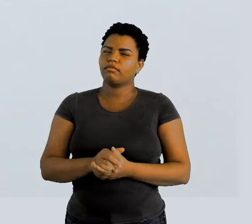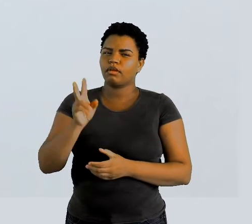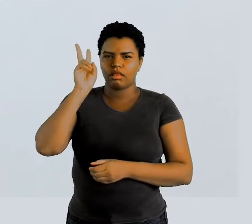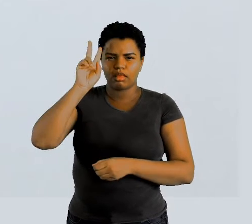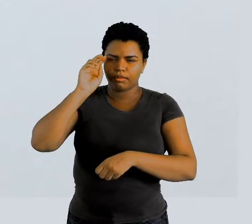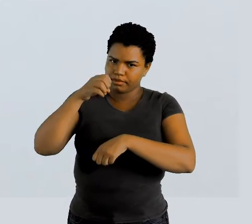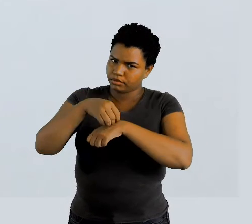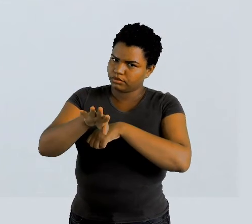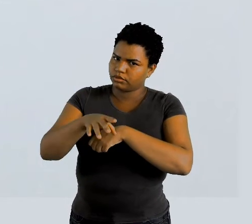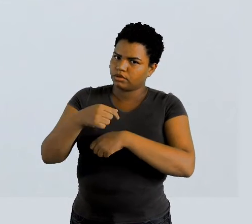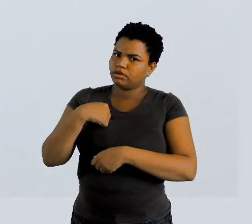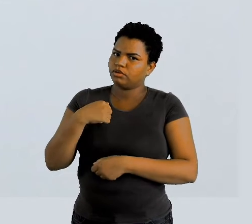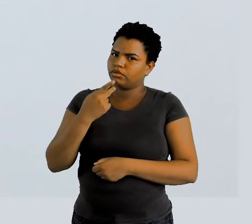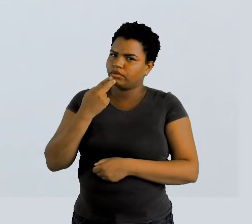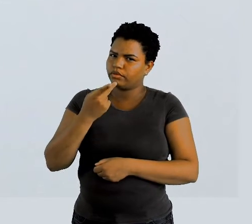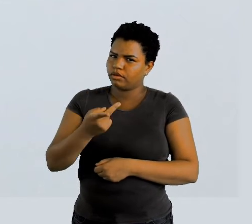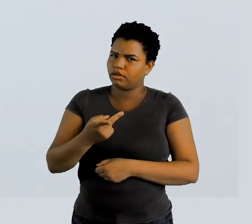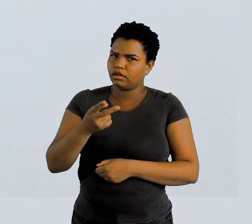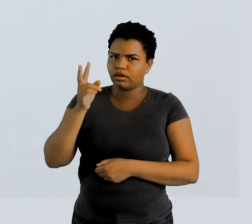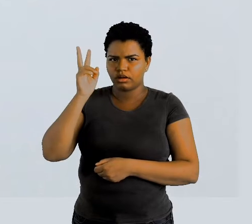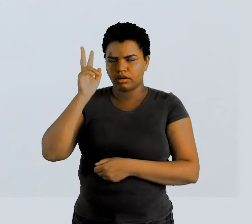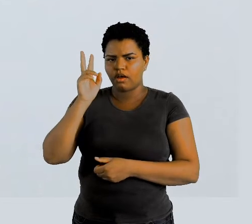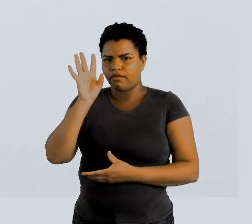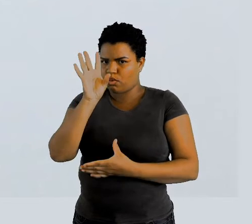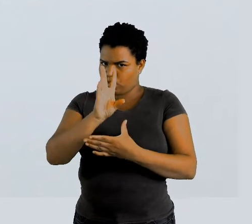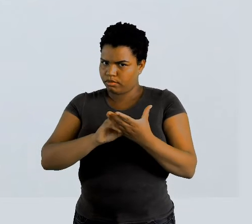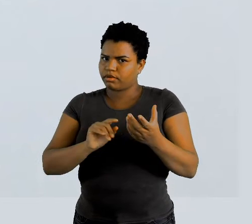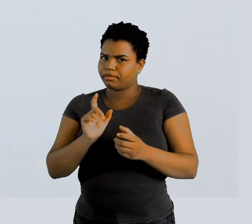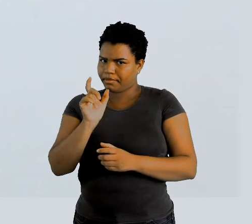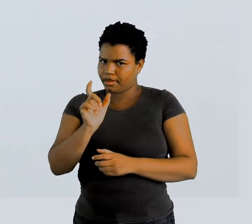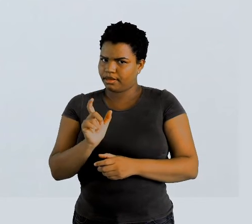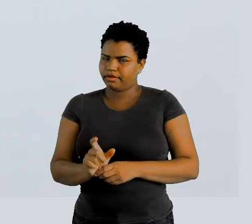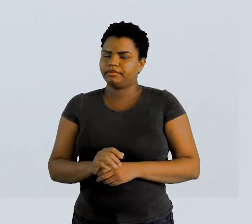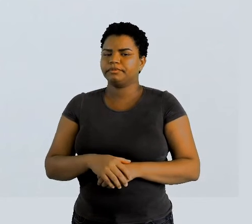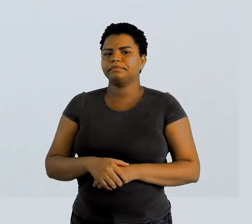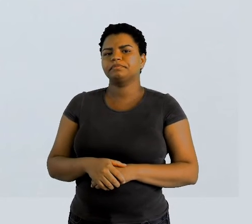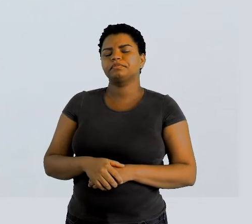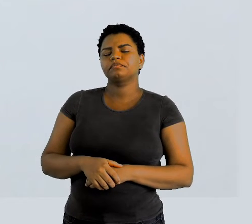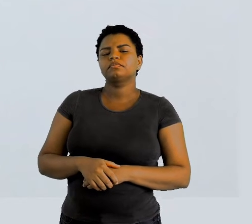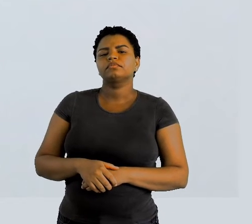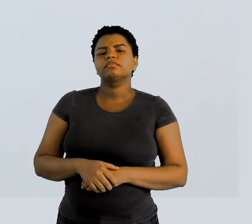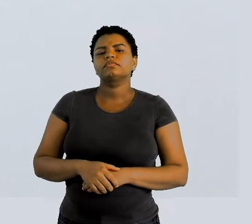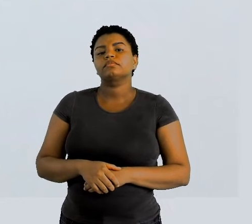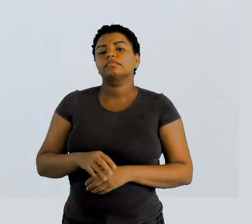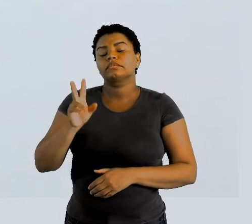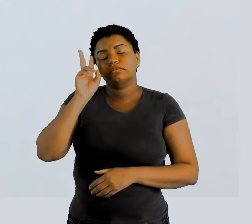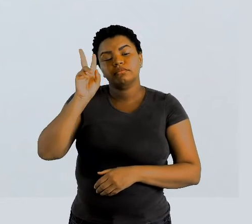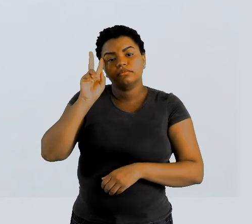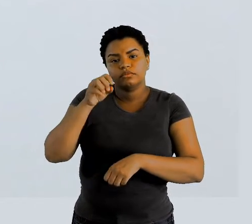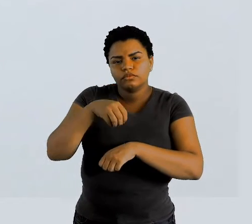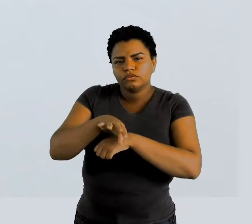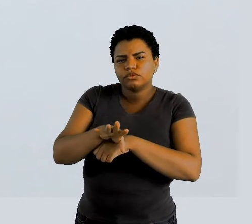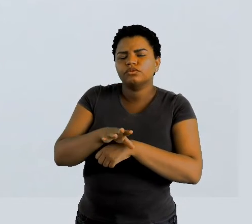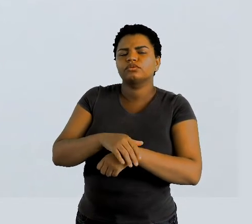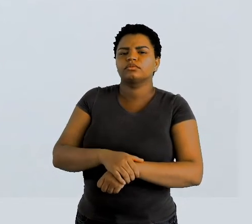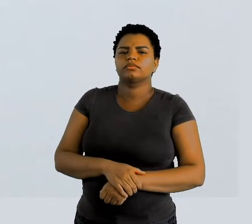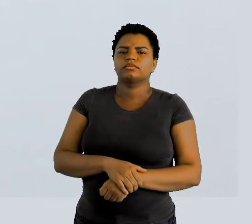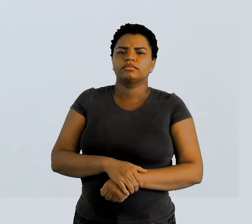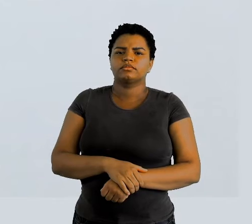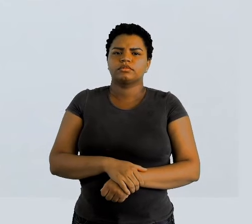enquanto eu estou falando aqui vai copiando as palavrinhas lembra da dica pra você separar